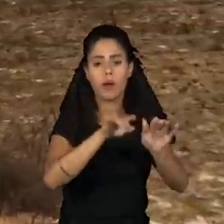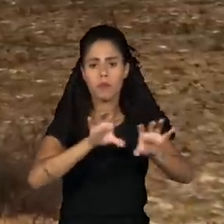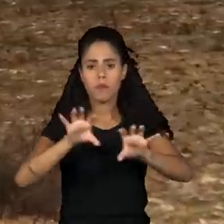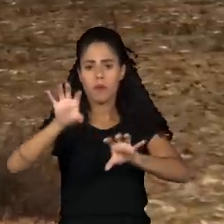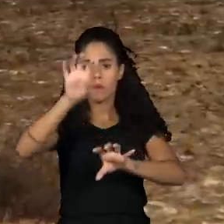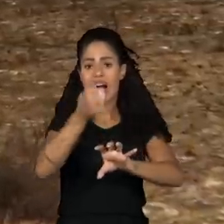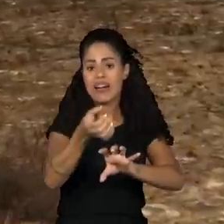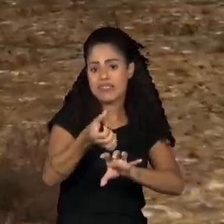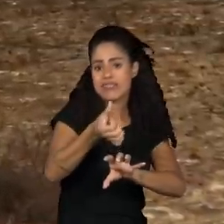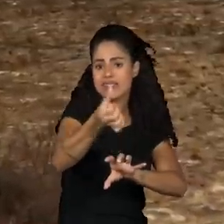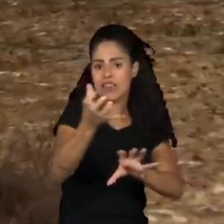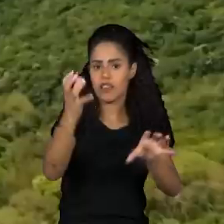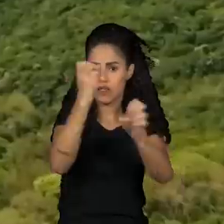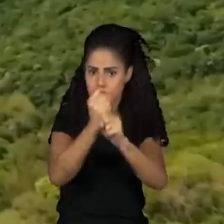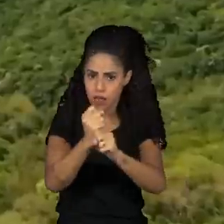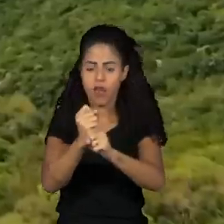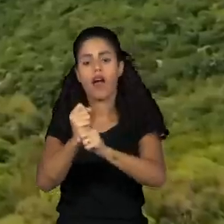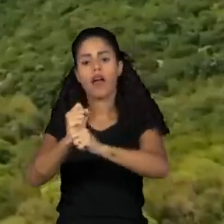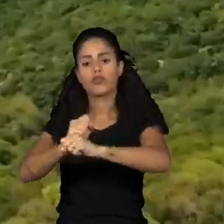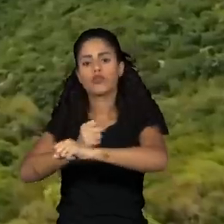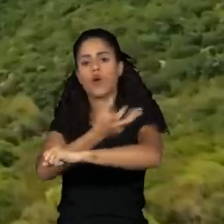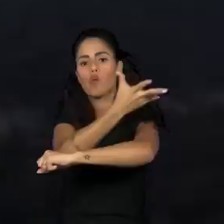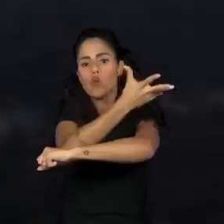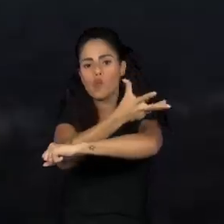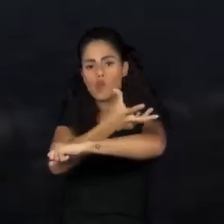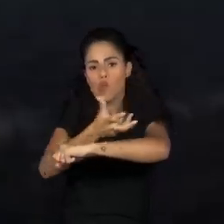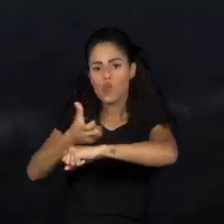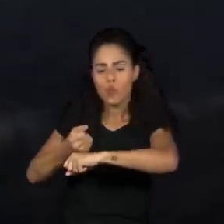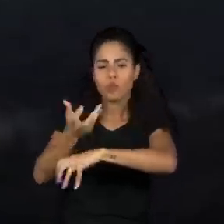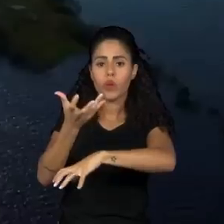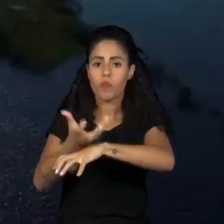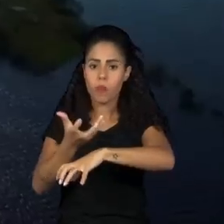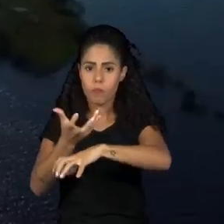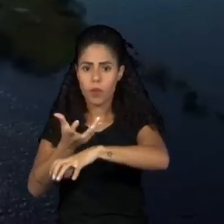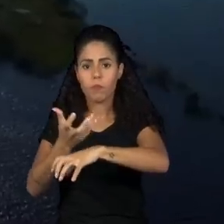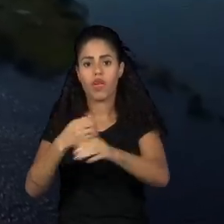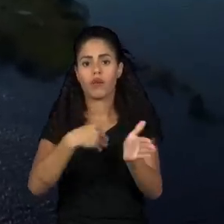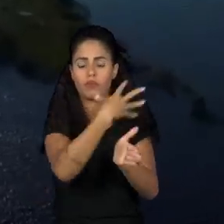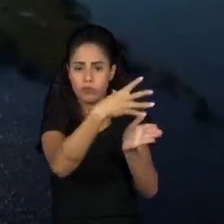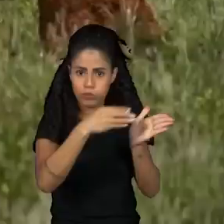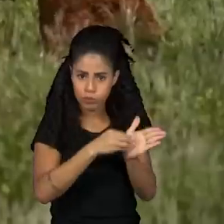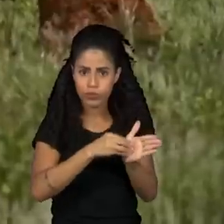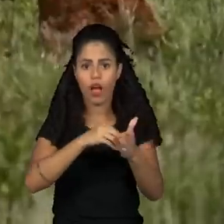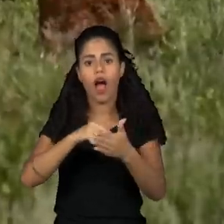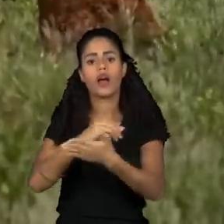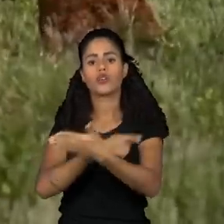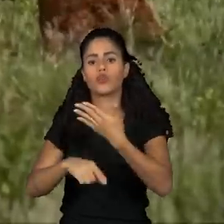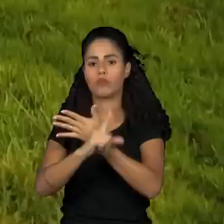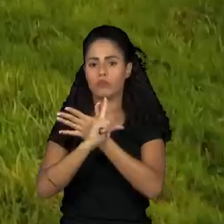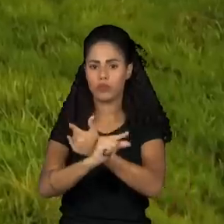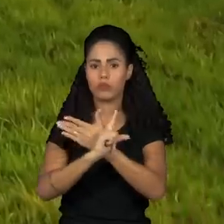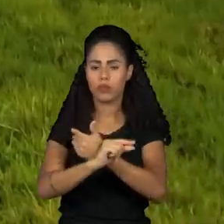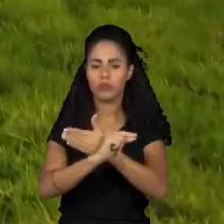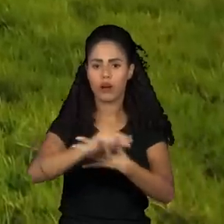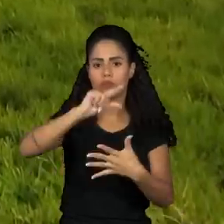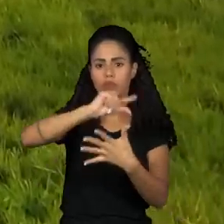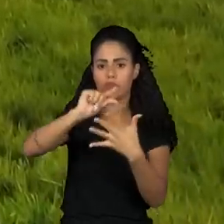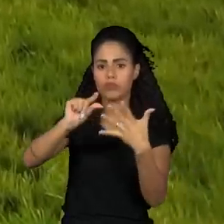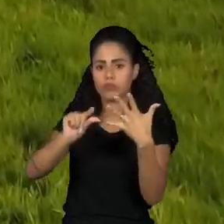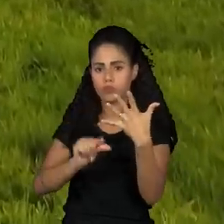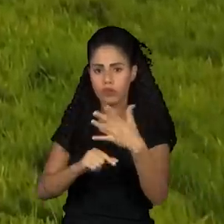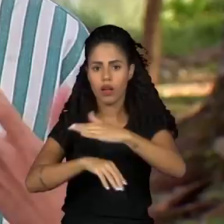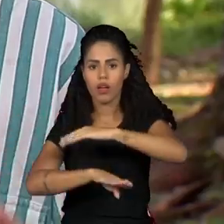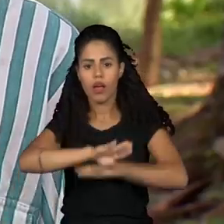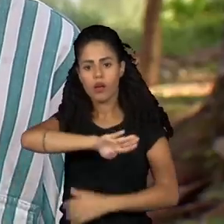brasileiros, Caatinga, Mata Atlântica, Amazônia, Pantanal, Cerrado e Pampa.